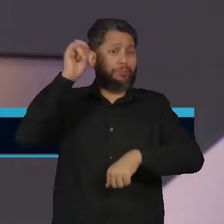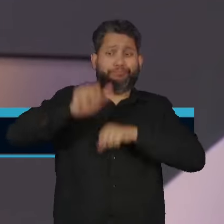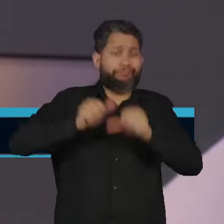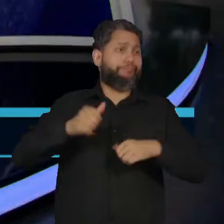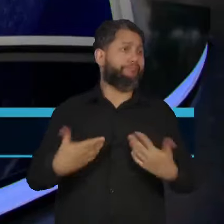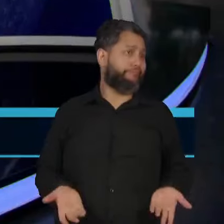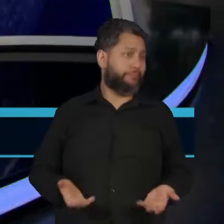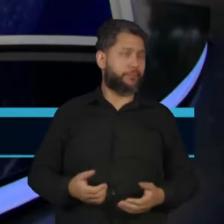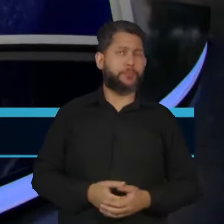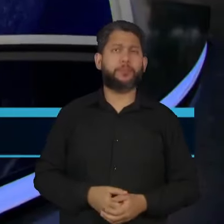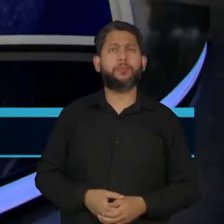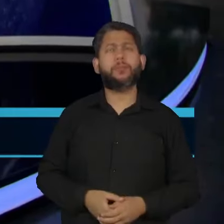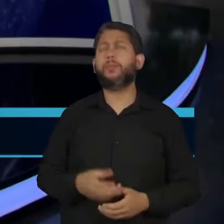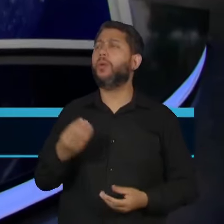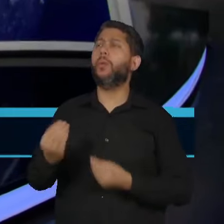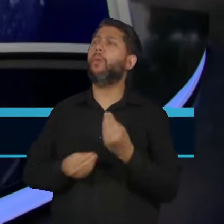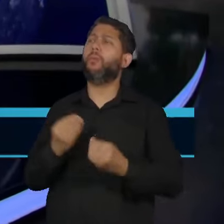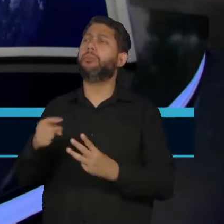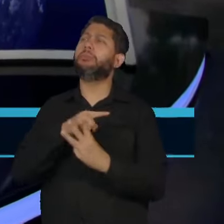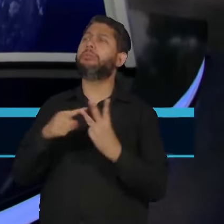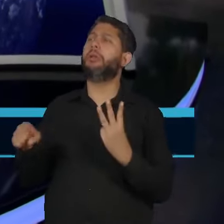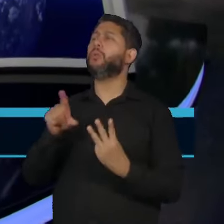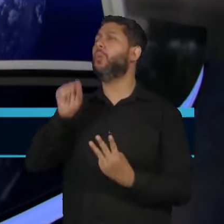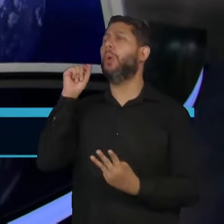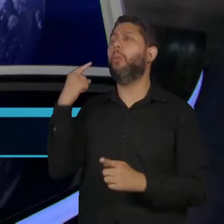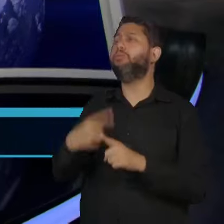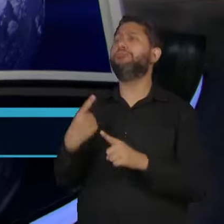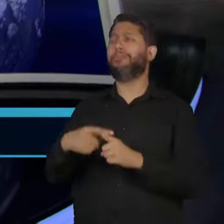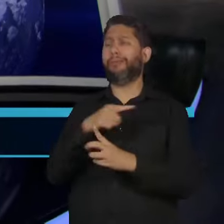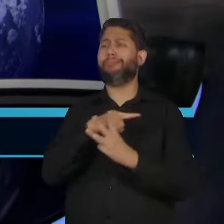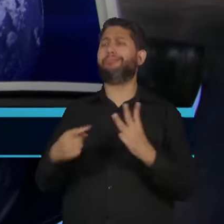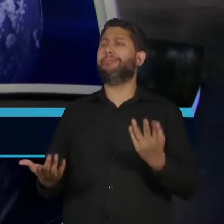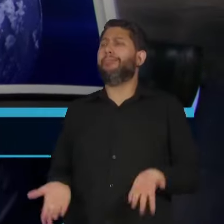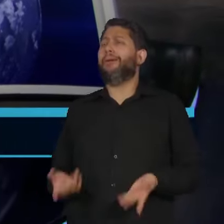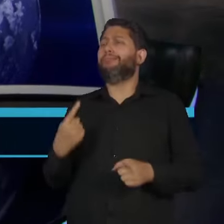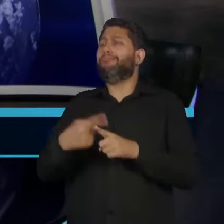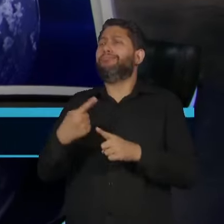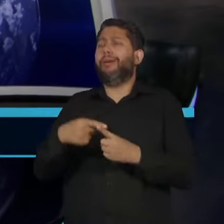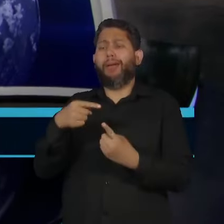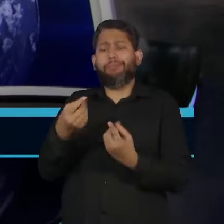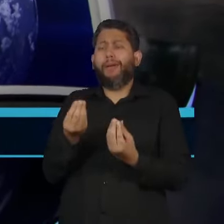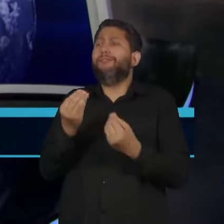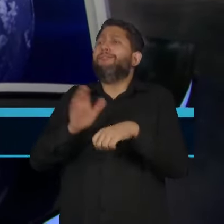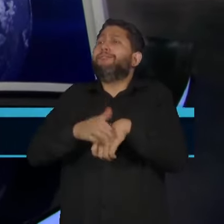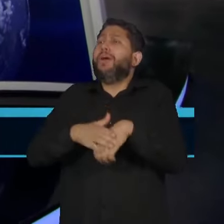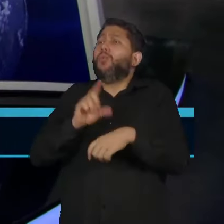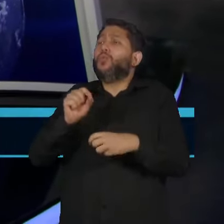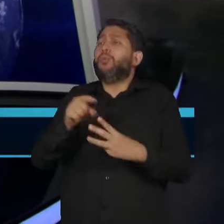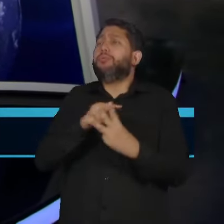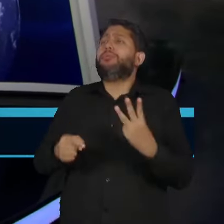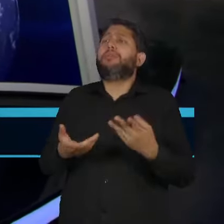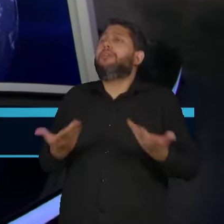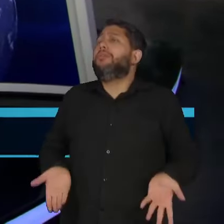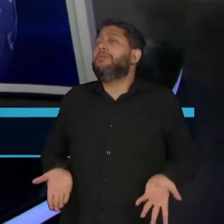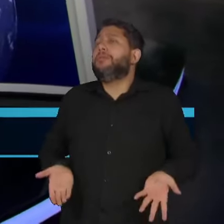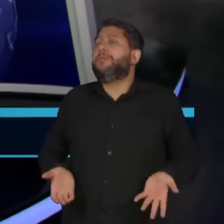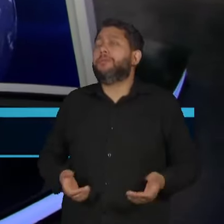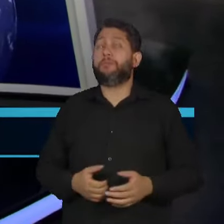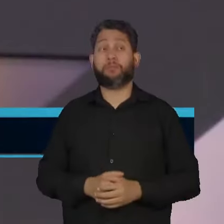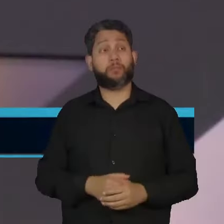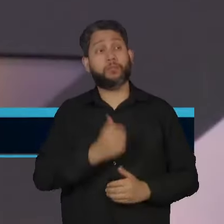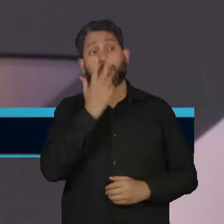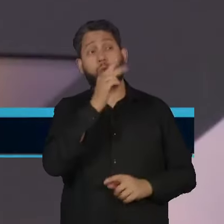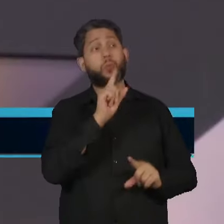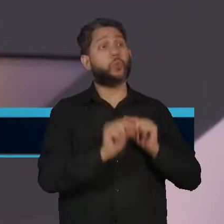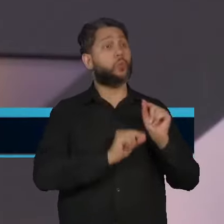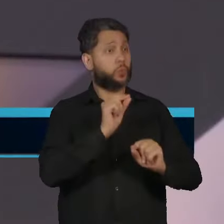outro. Agora, como que se deu a definição desses três nomes? Por que eles? Quais os méritos? O que já fizeram de relevante? Eu acho que, assim,